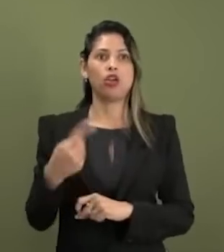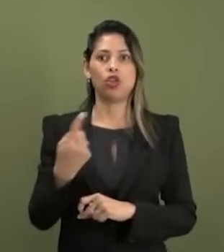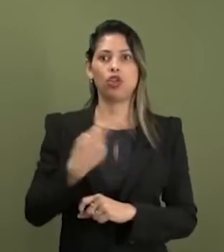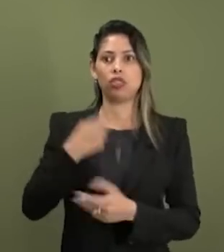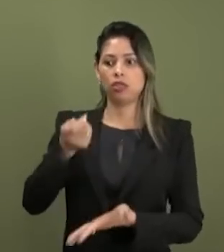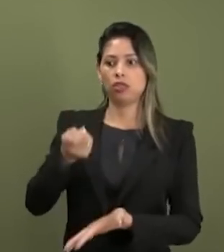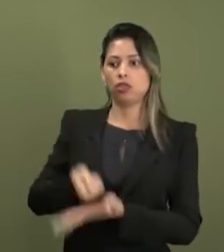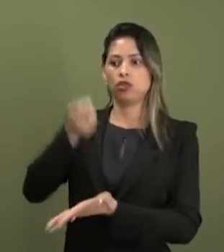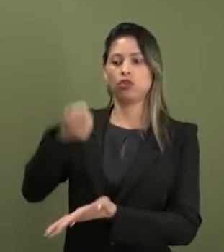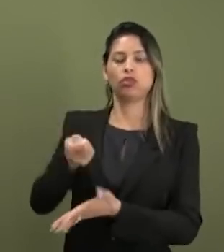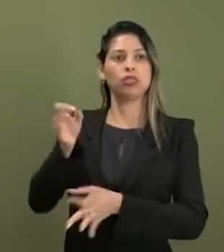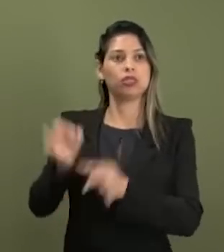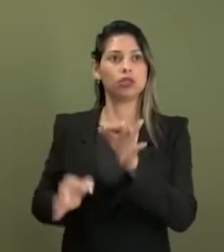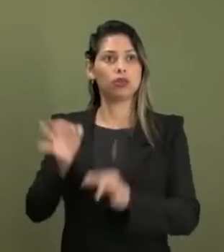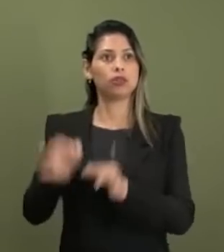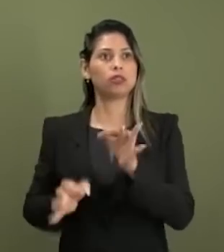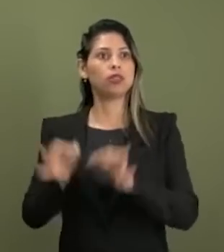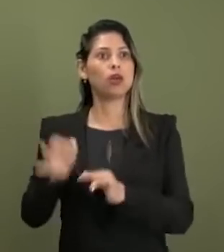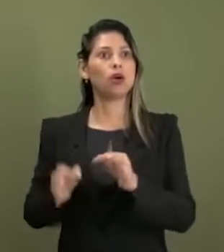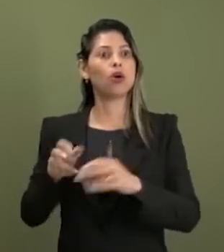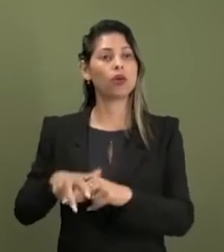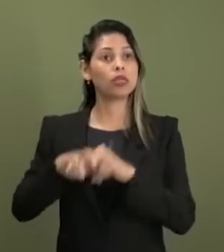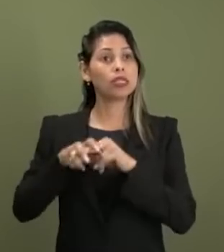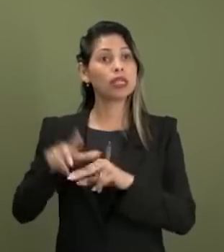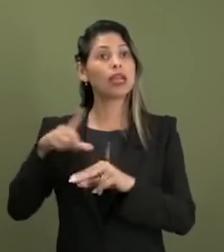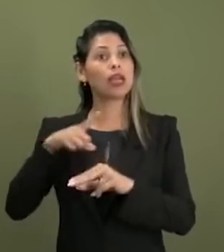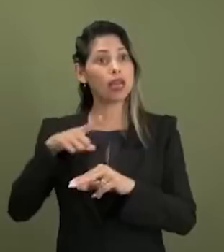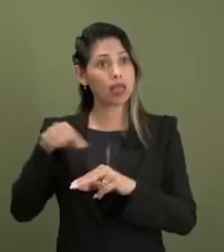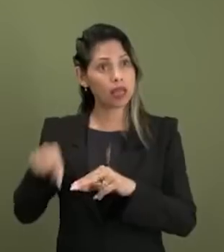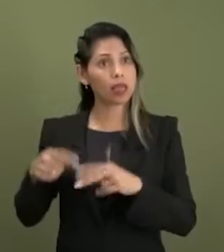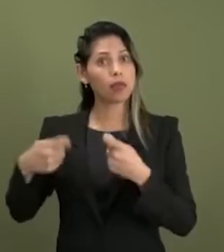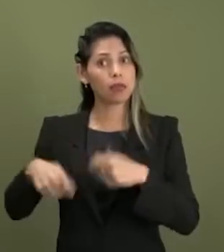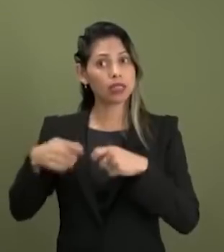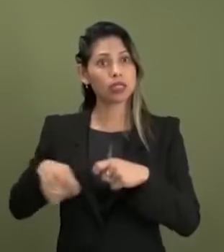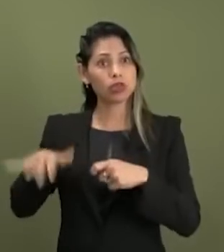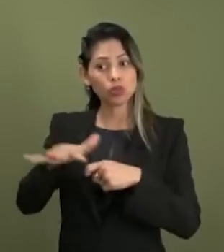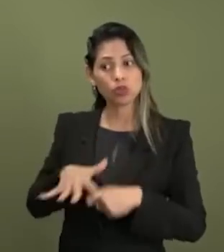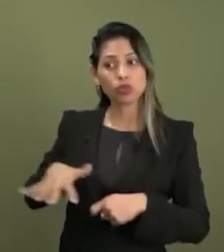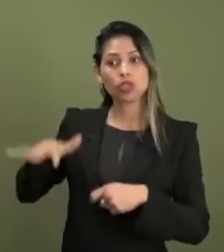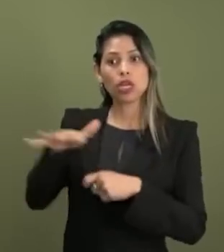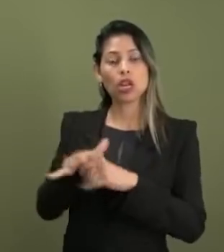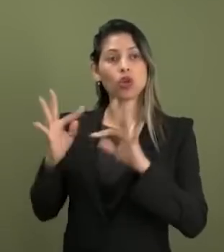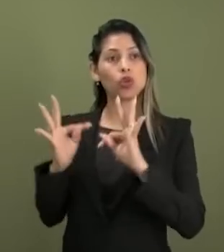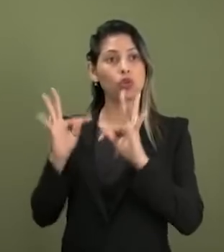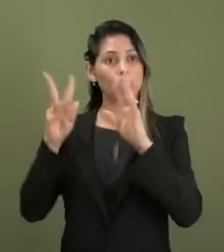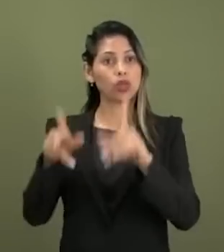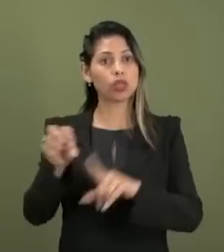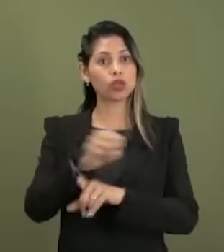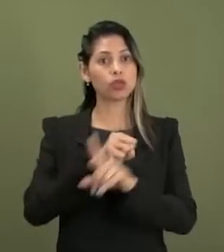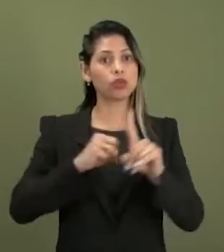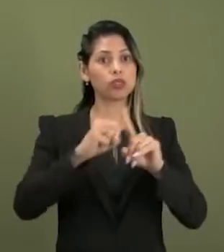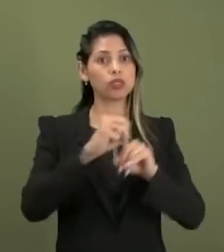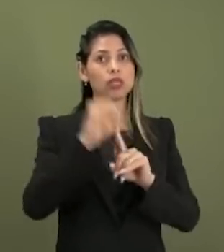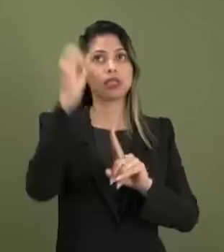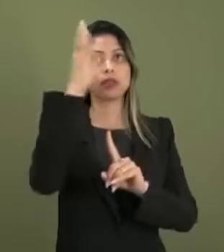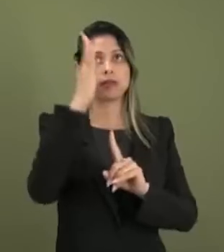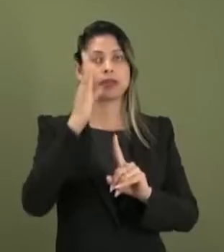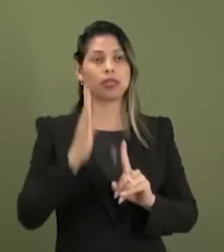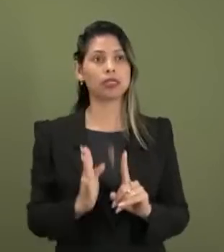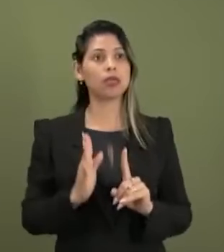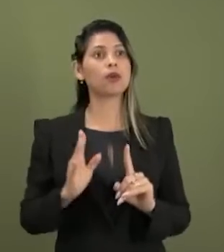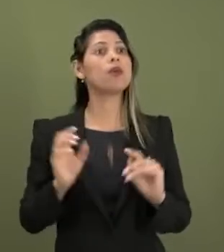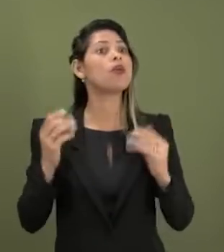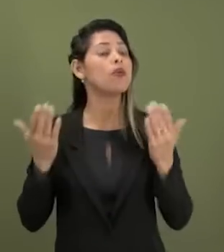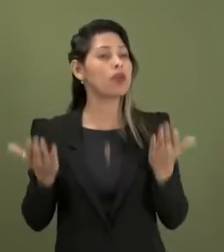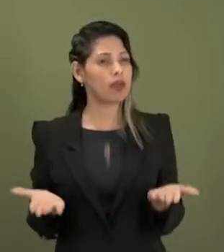judicial, num caso concreto de recurso extraordinário, que tem um efeito geral para toda a sociedade brasileira, indaga